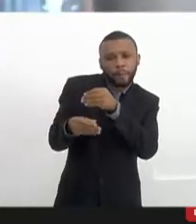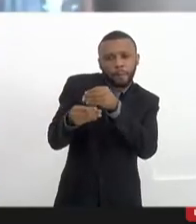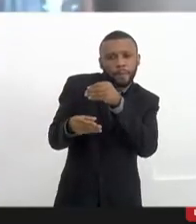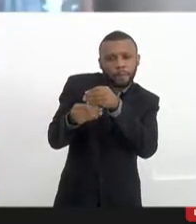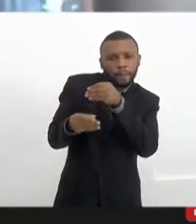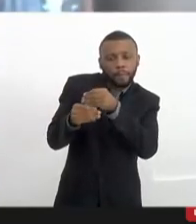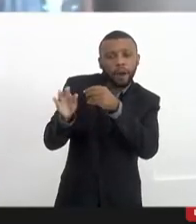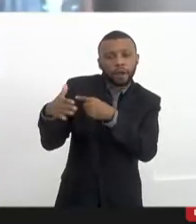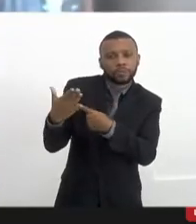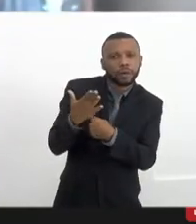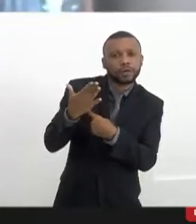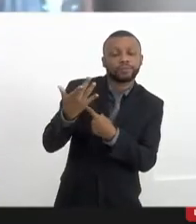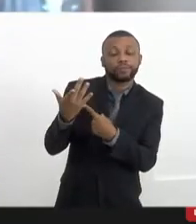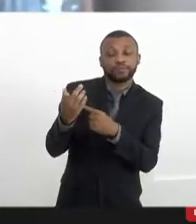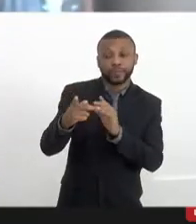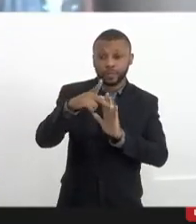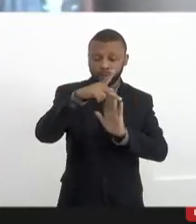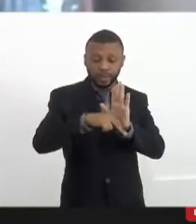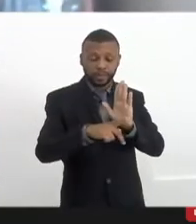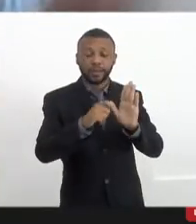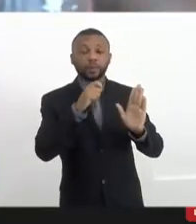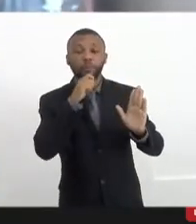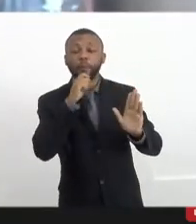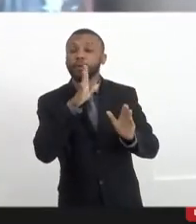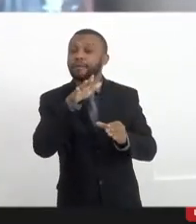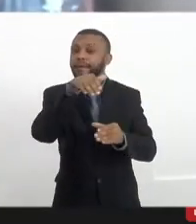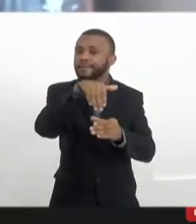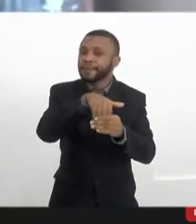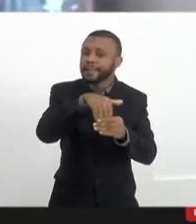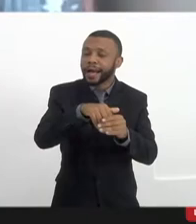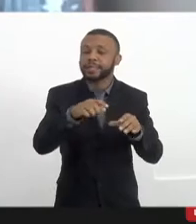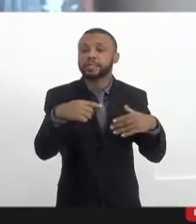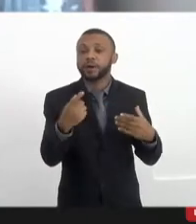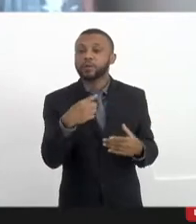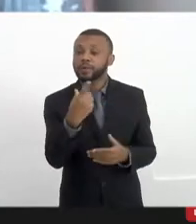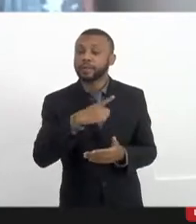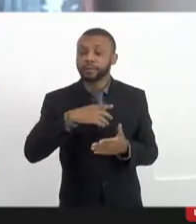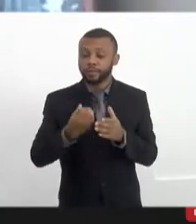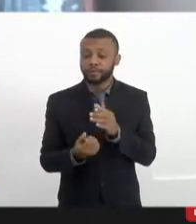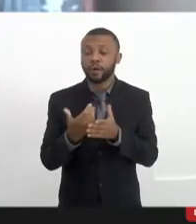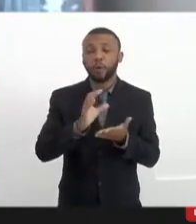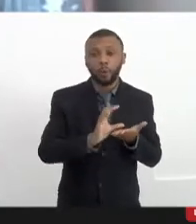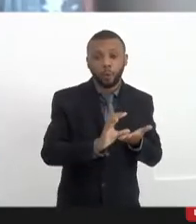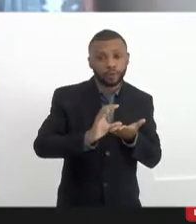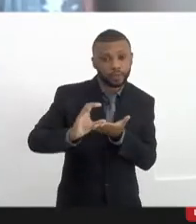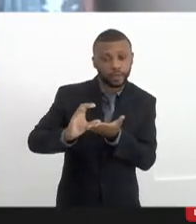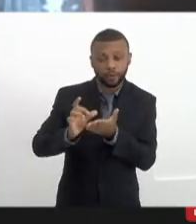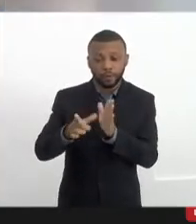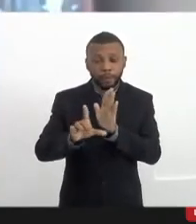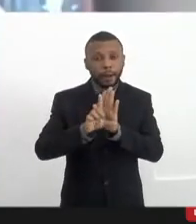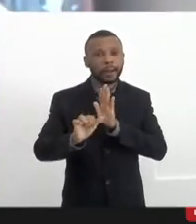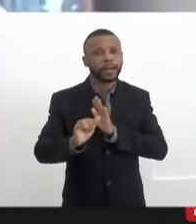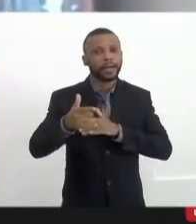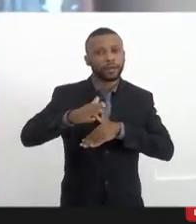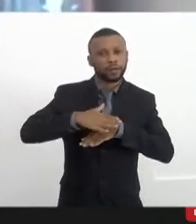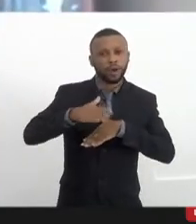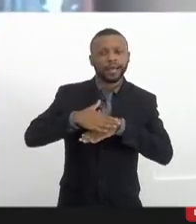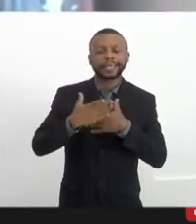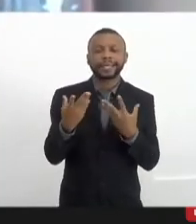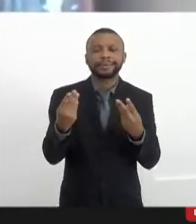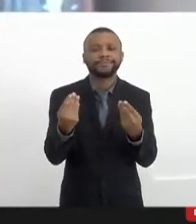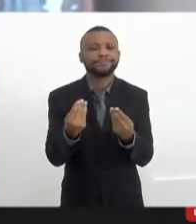projeto não foi votado ainda. Então, temos um Conselho criado por uma lei nossa que é oco,